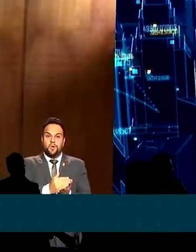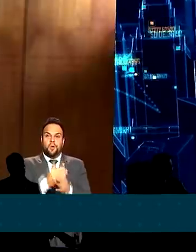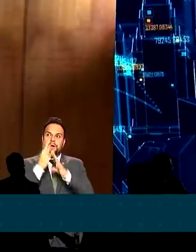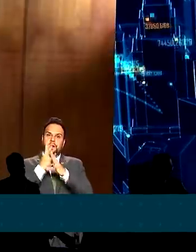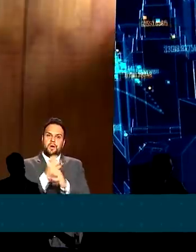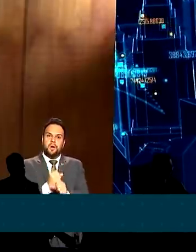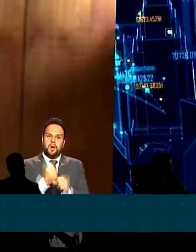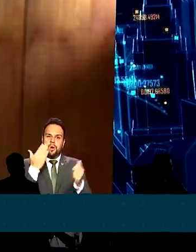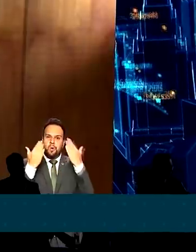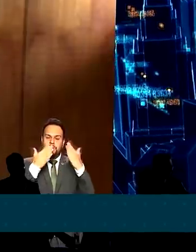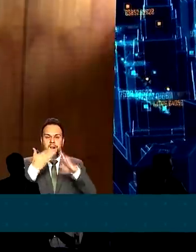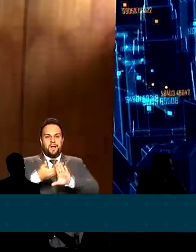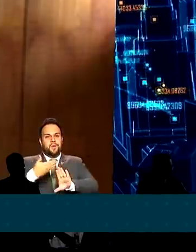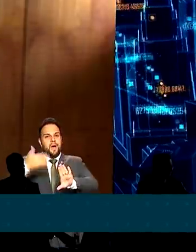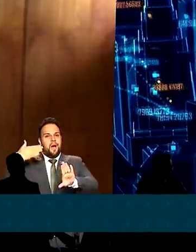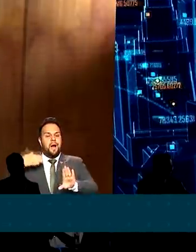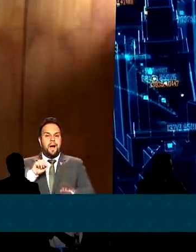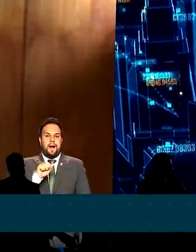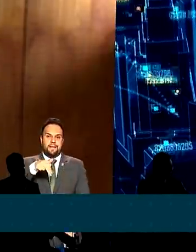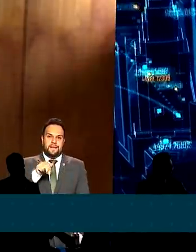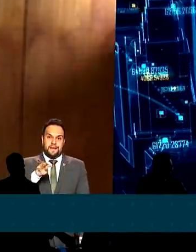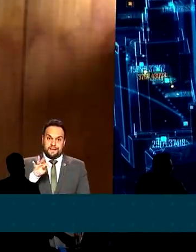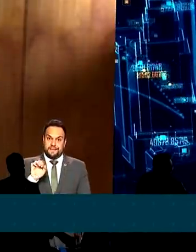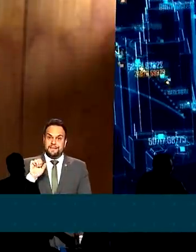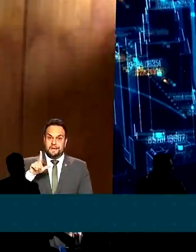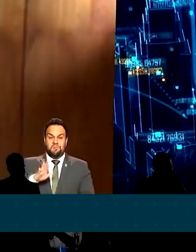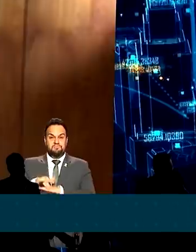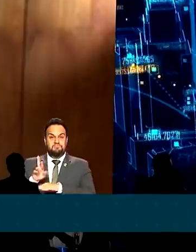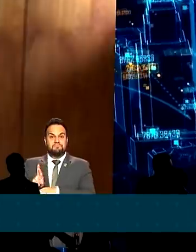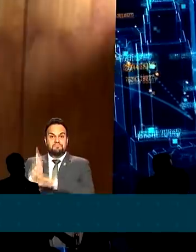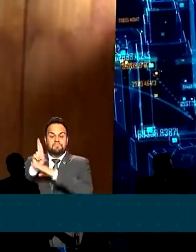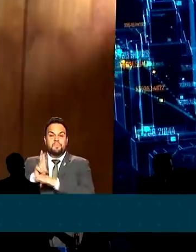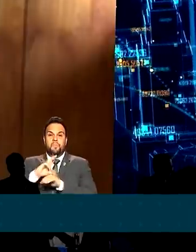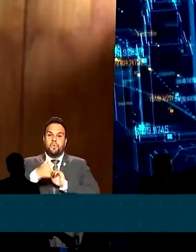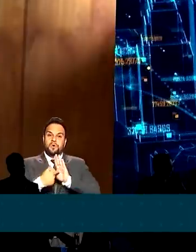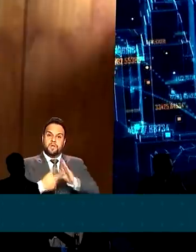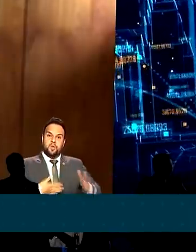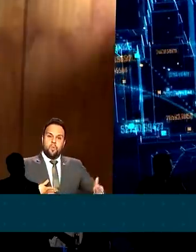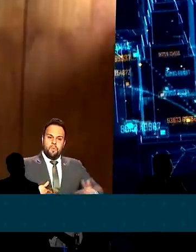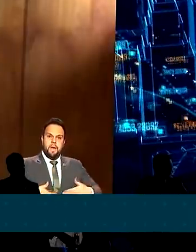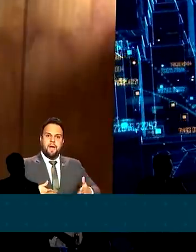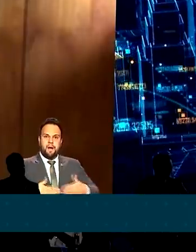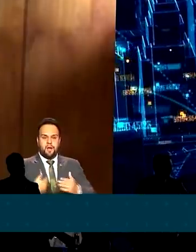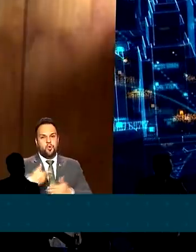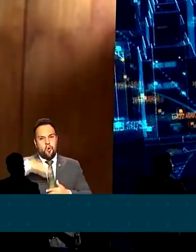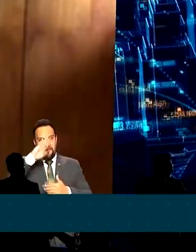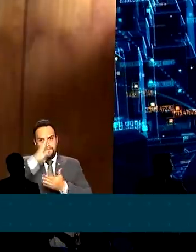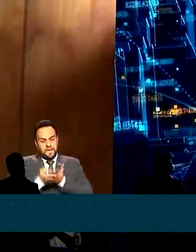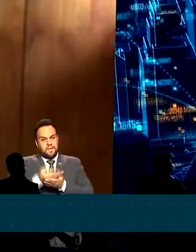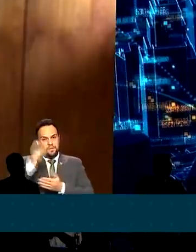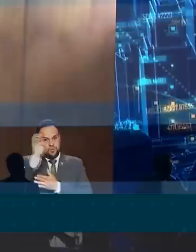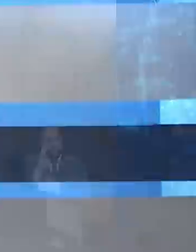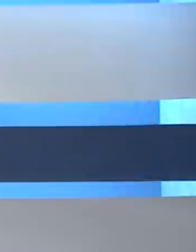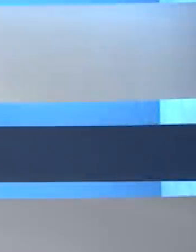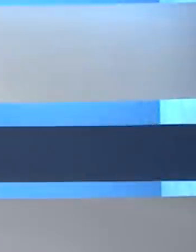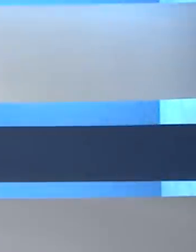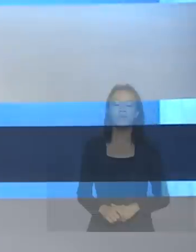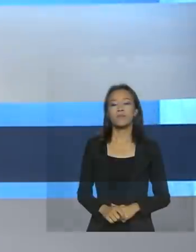as legislações anteriores realizadas pela Anatel, demonstrando que o mercado continua confiante no Brasil.